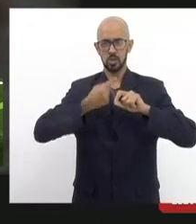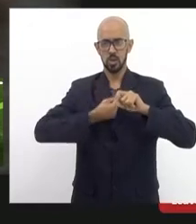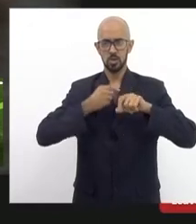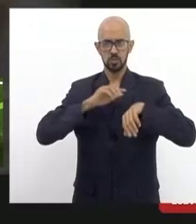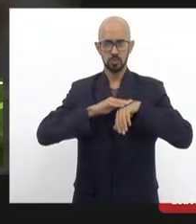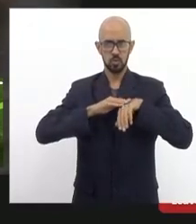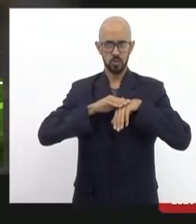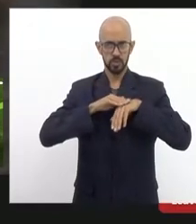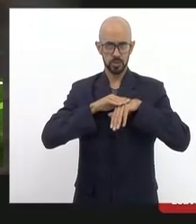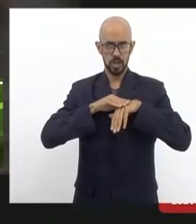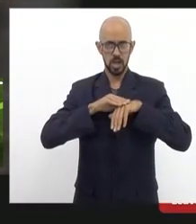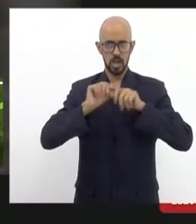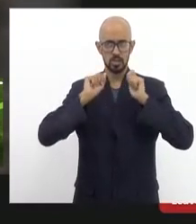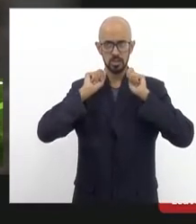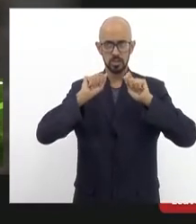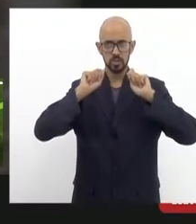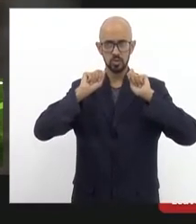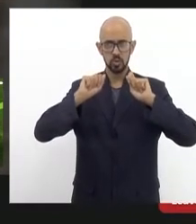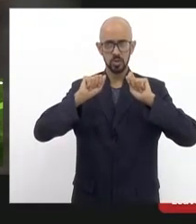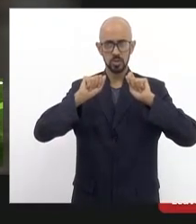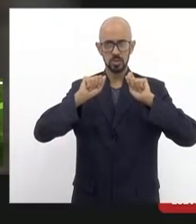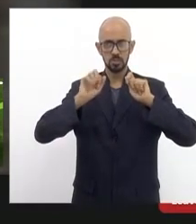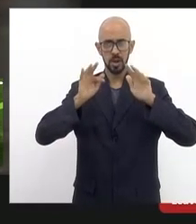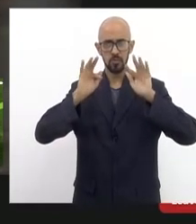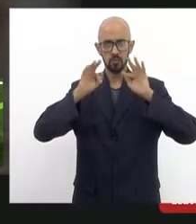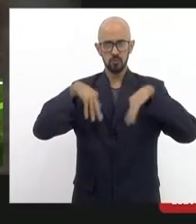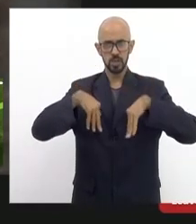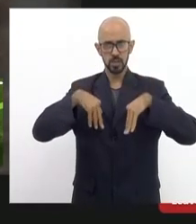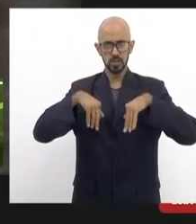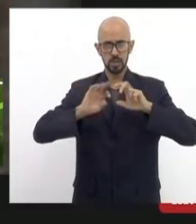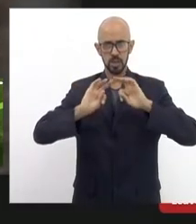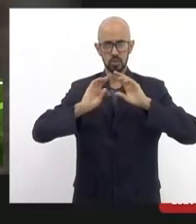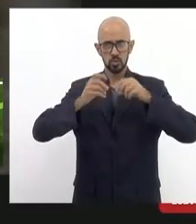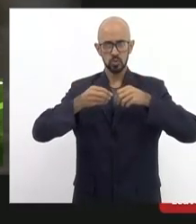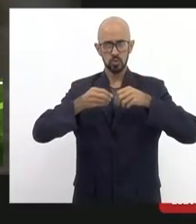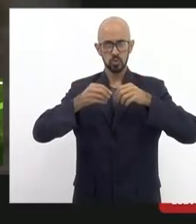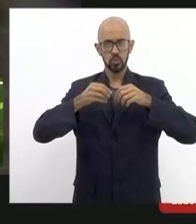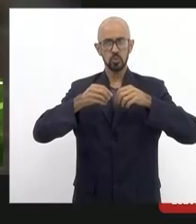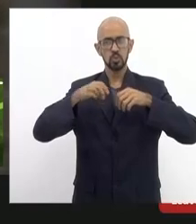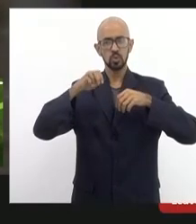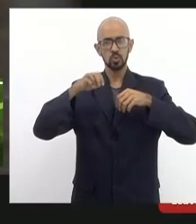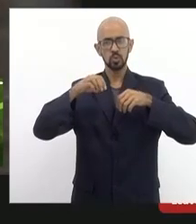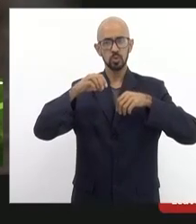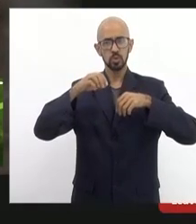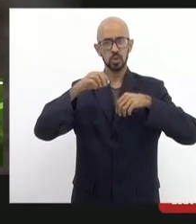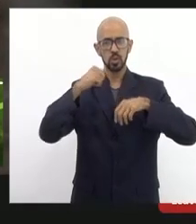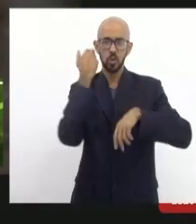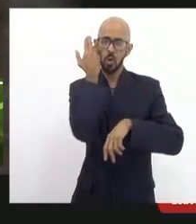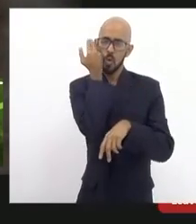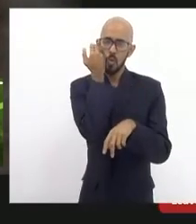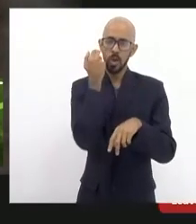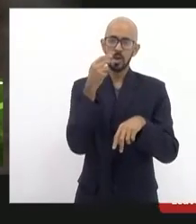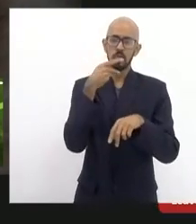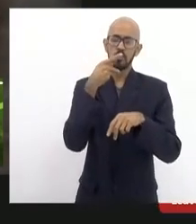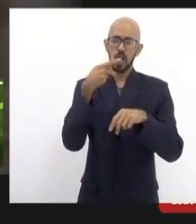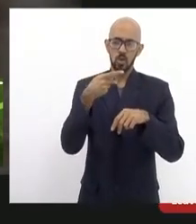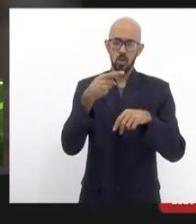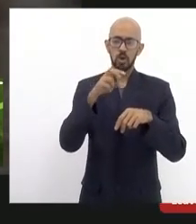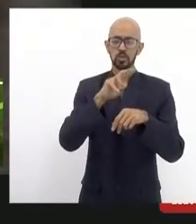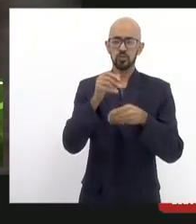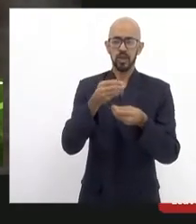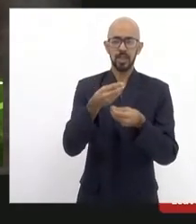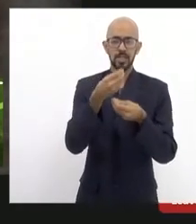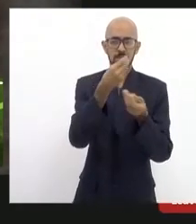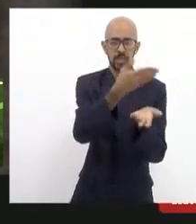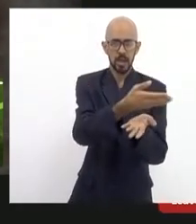as assessorias para fechar esses encaminhamentos que o Eliomar pegou a partir desse caldo todo dessa linda audiência e a gente vai entregar